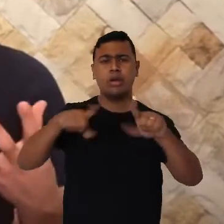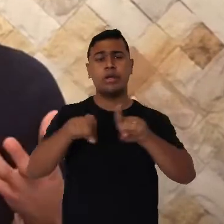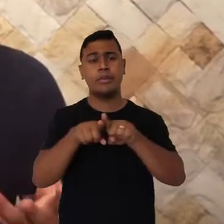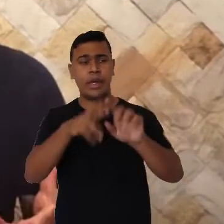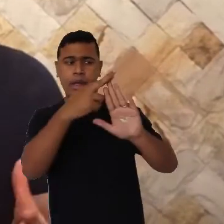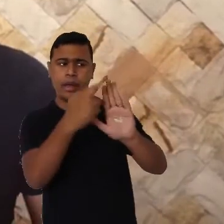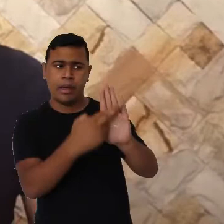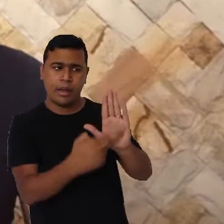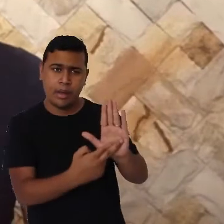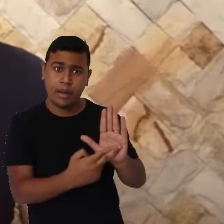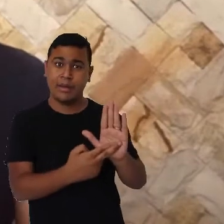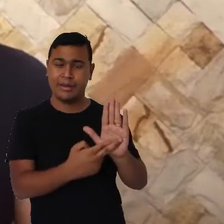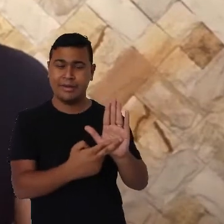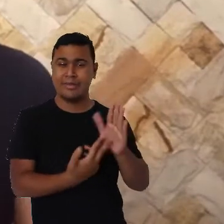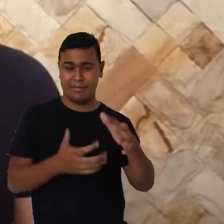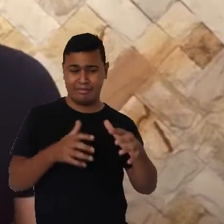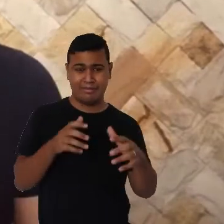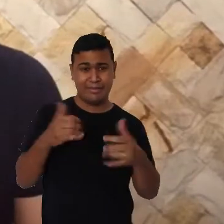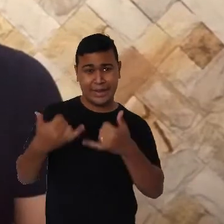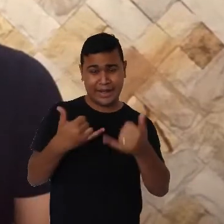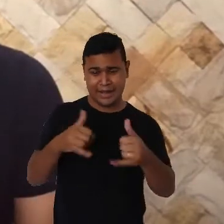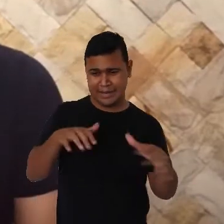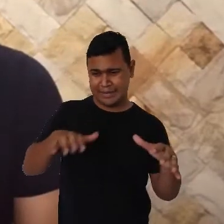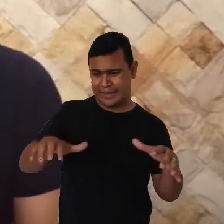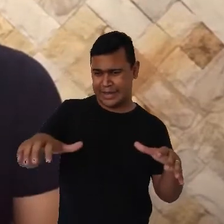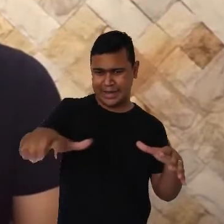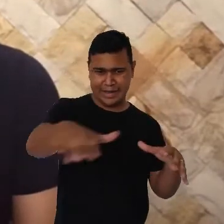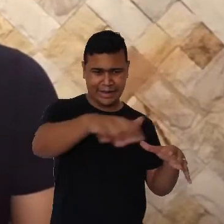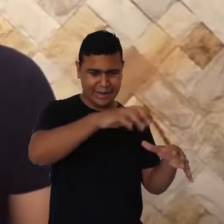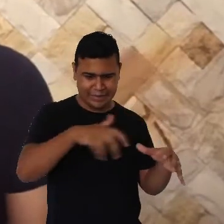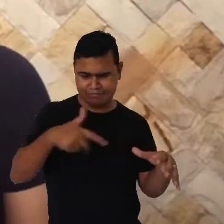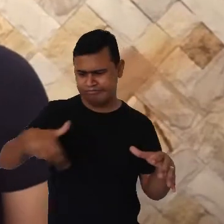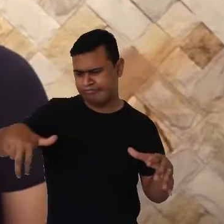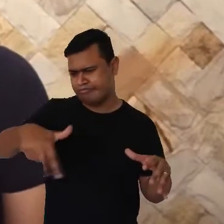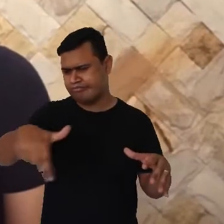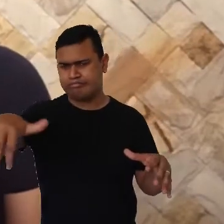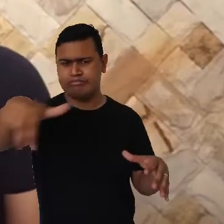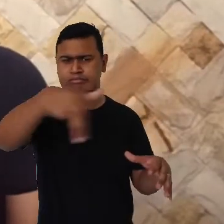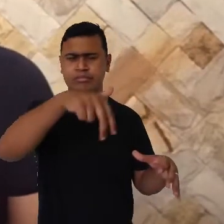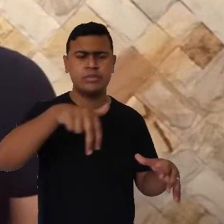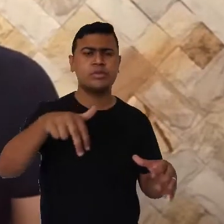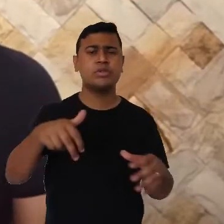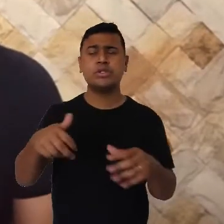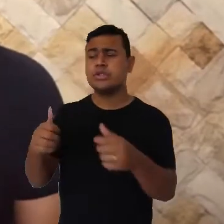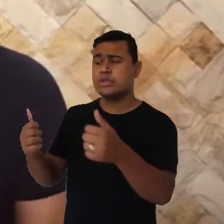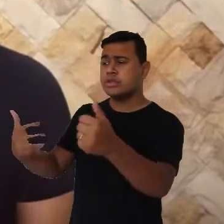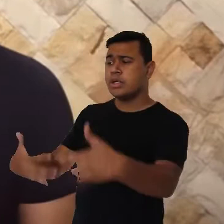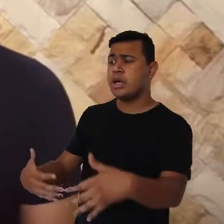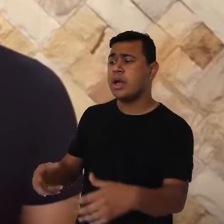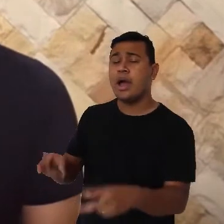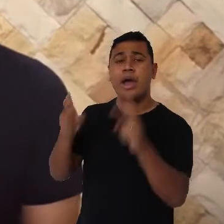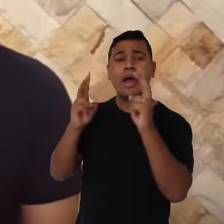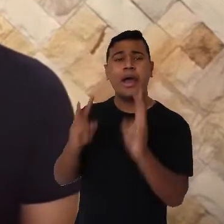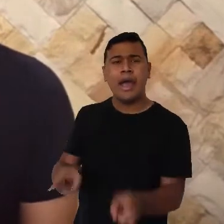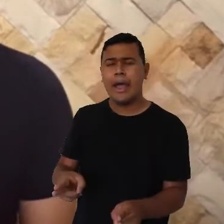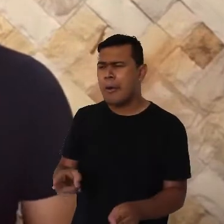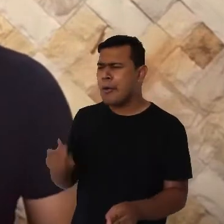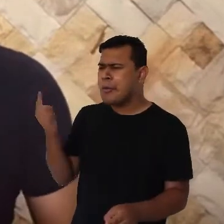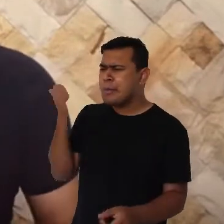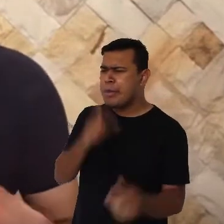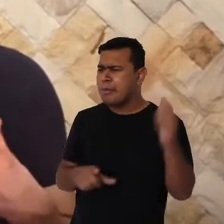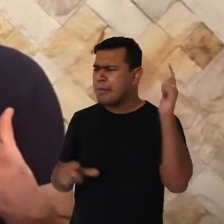brincadeira de circuitos pode ser explicada para as crianças como sendo uma aventura ou um desafio,